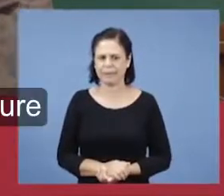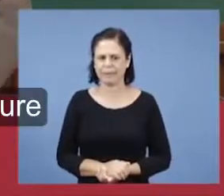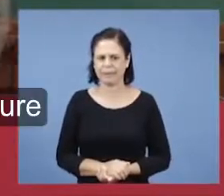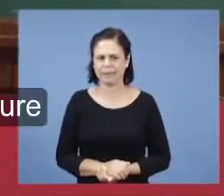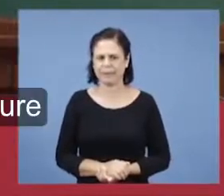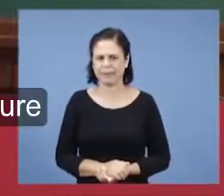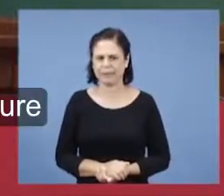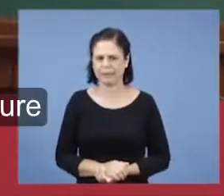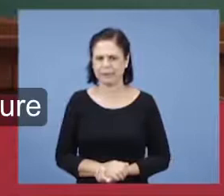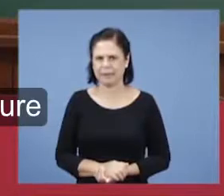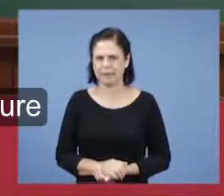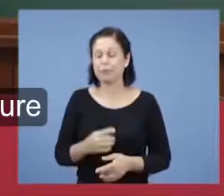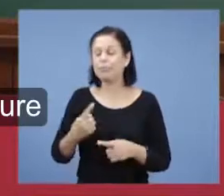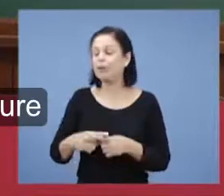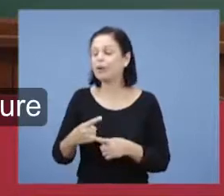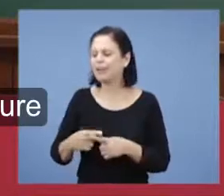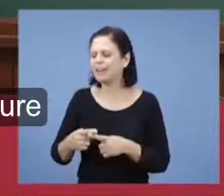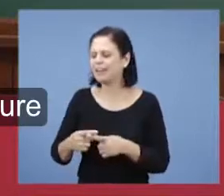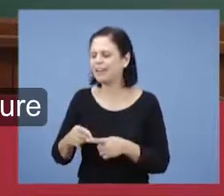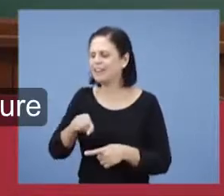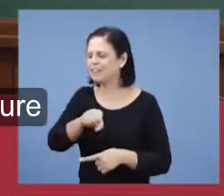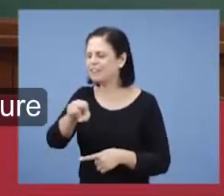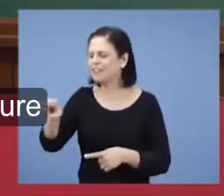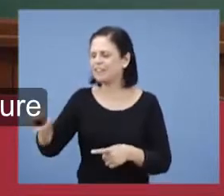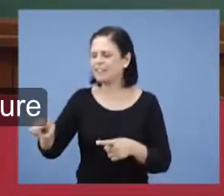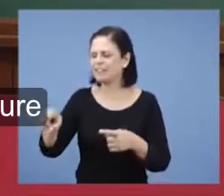A carne está em que medida?